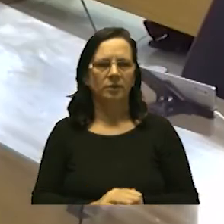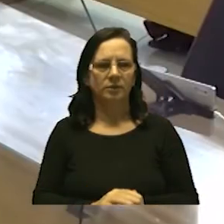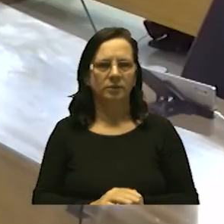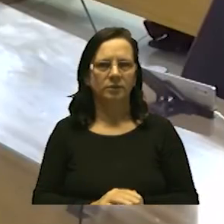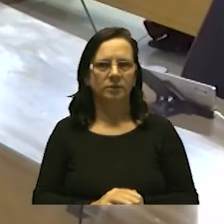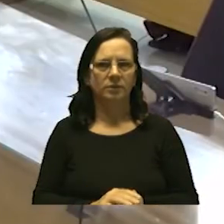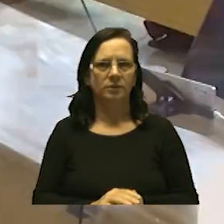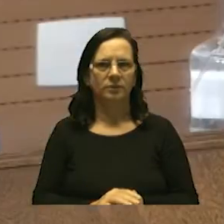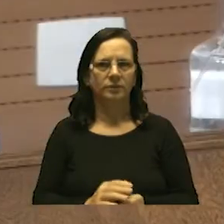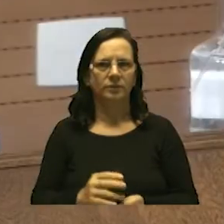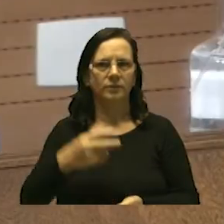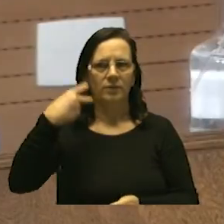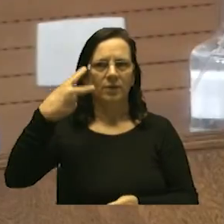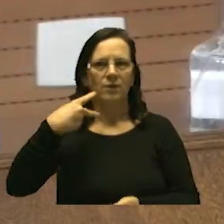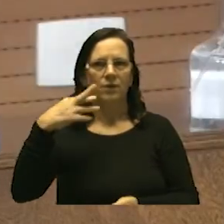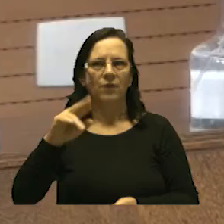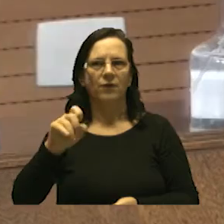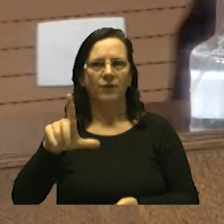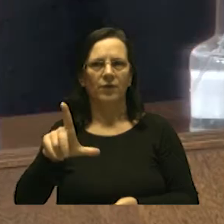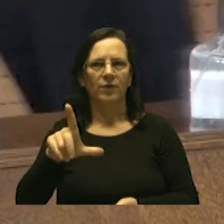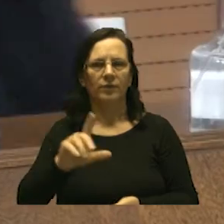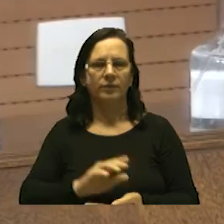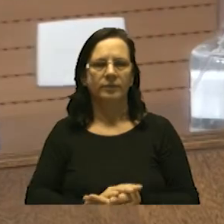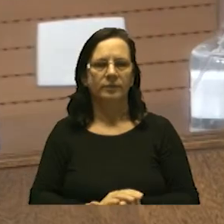discussão com a palavra o vereador Rafael Tuca